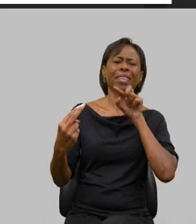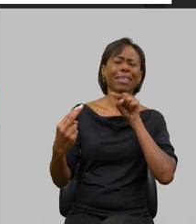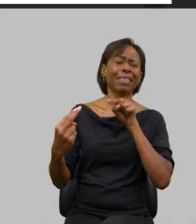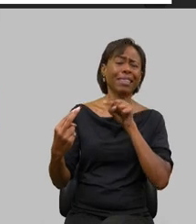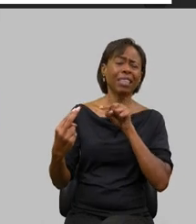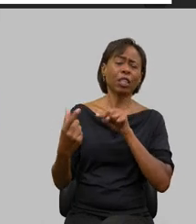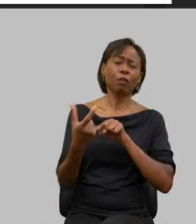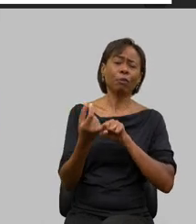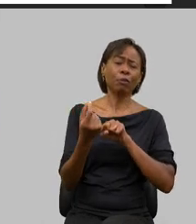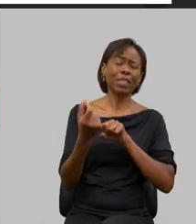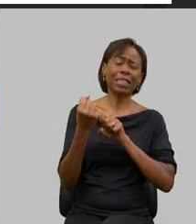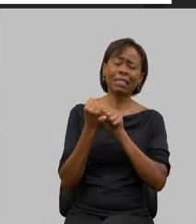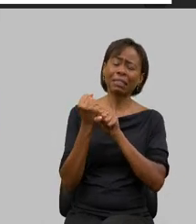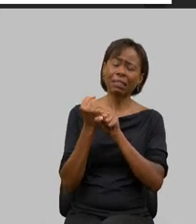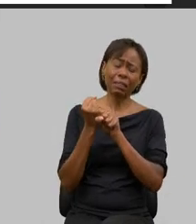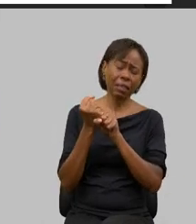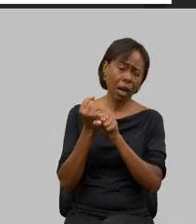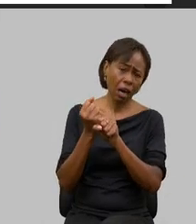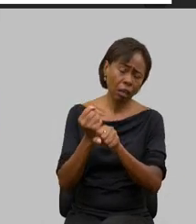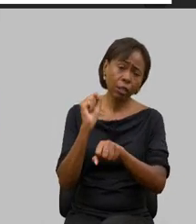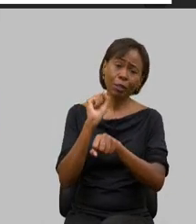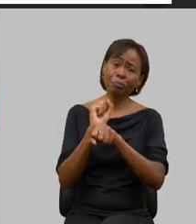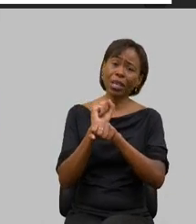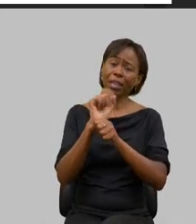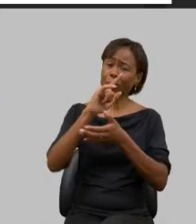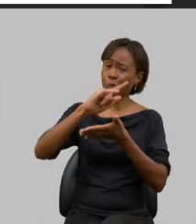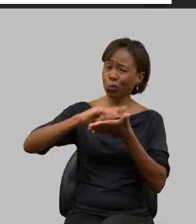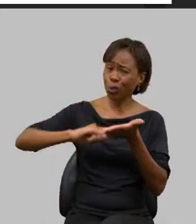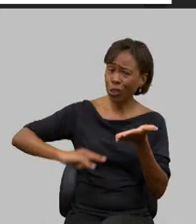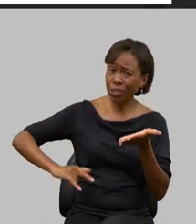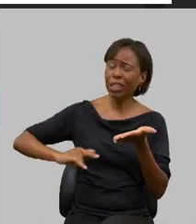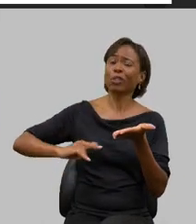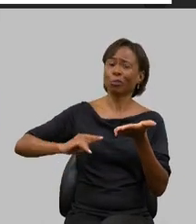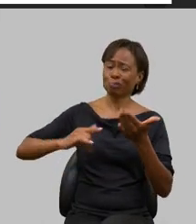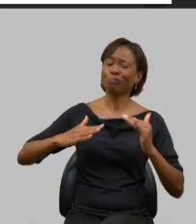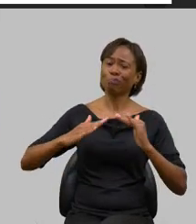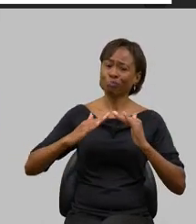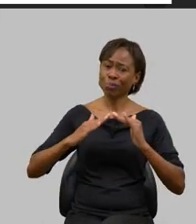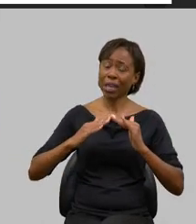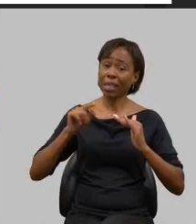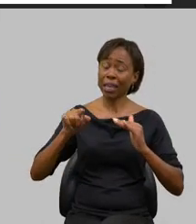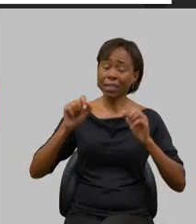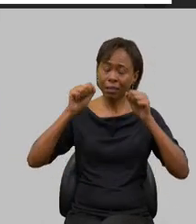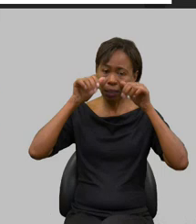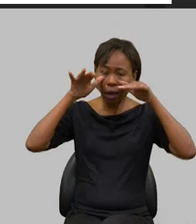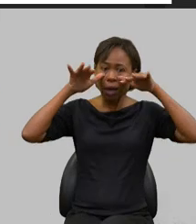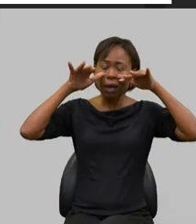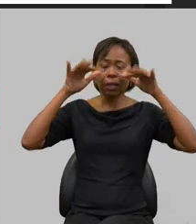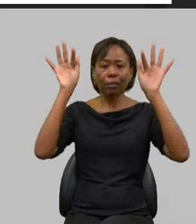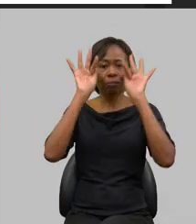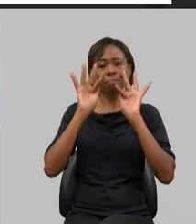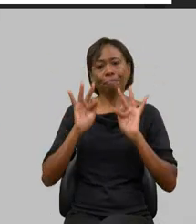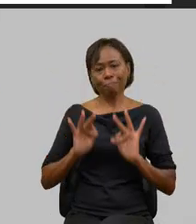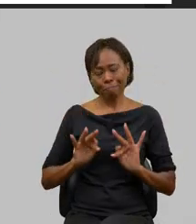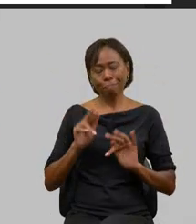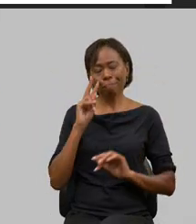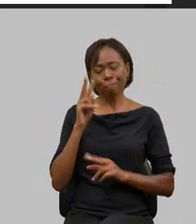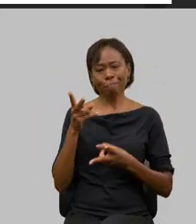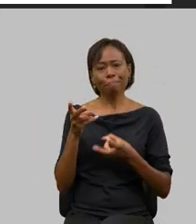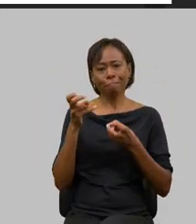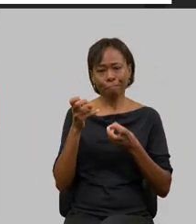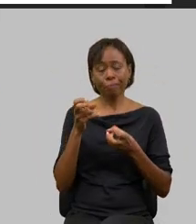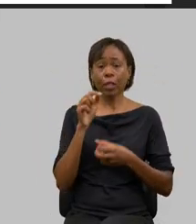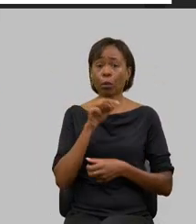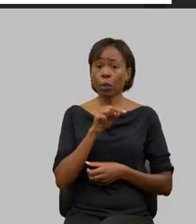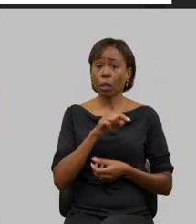receber um título para regularizar a sua propriedade é que vê a satisfação e o brilho nos olhos dessas pessoas e a Secretaria